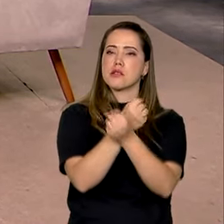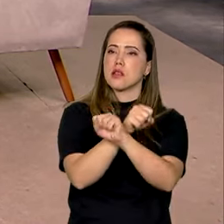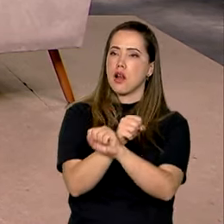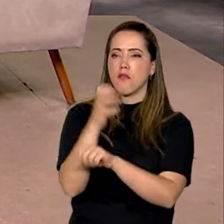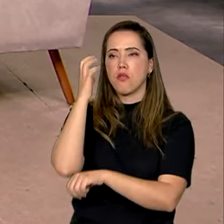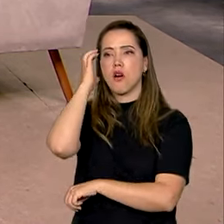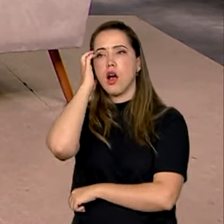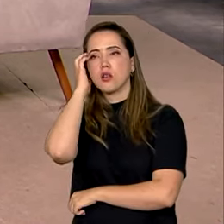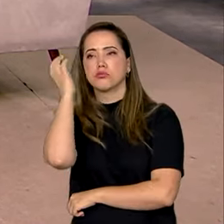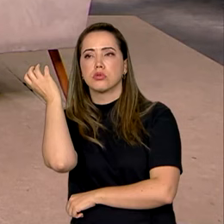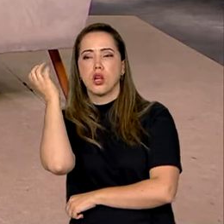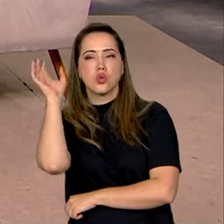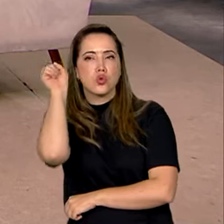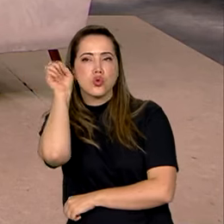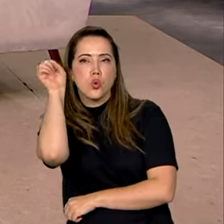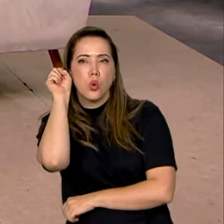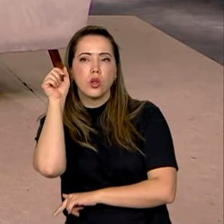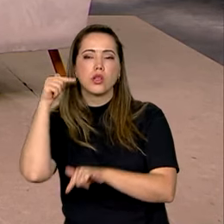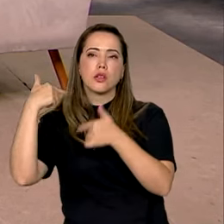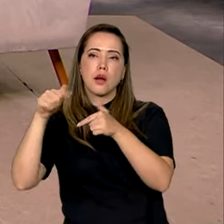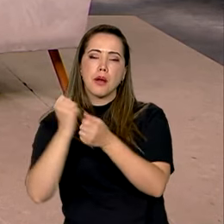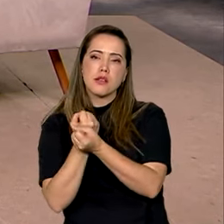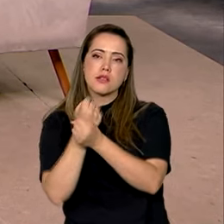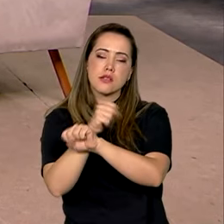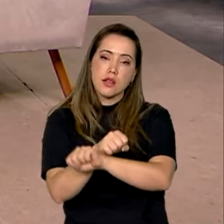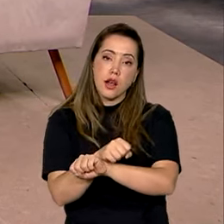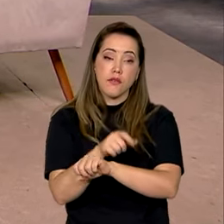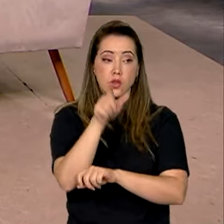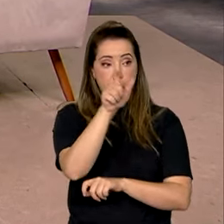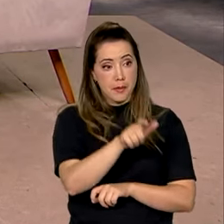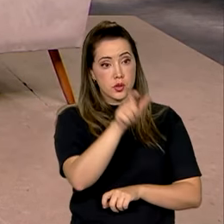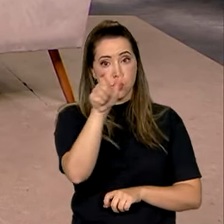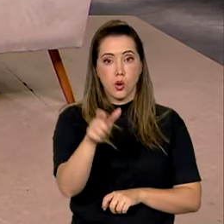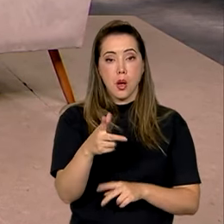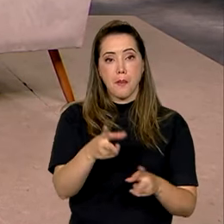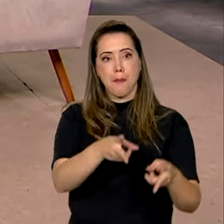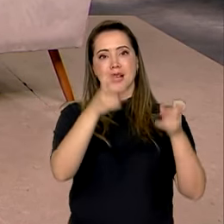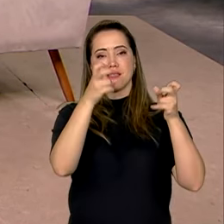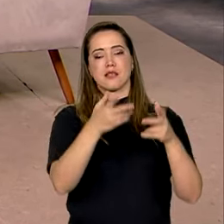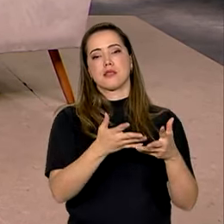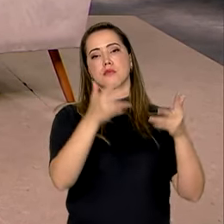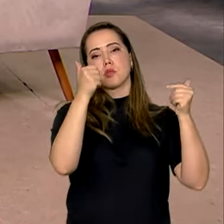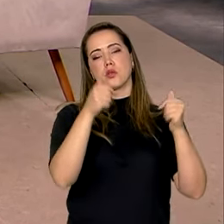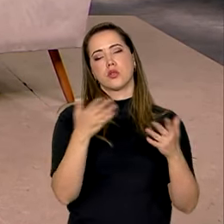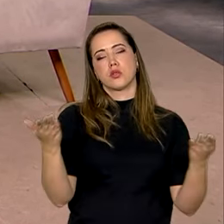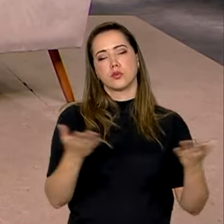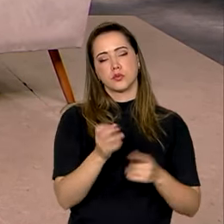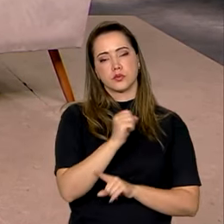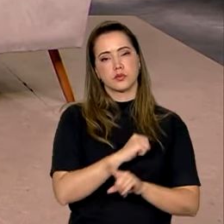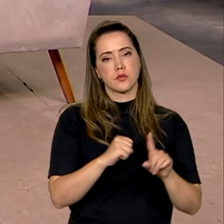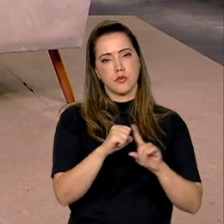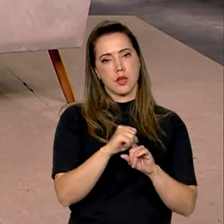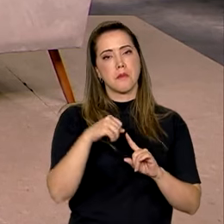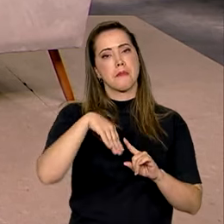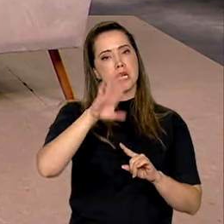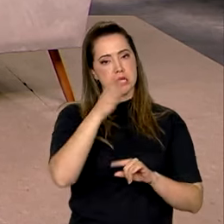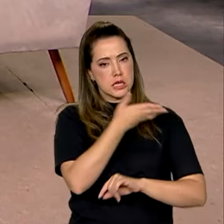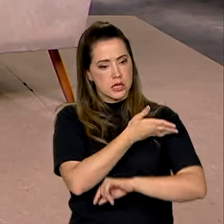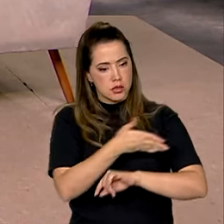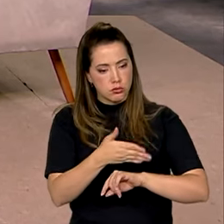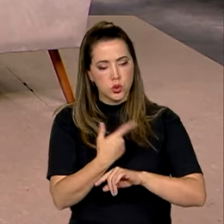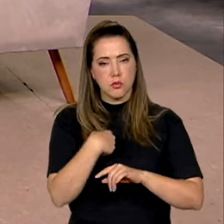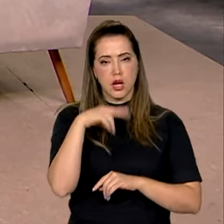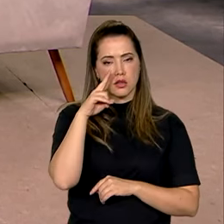seja, a sensibilização está chegando ao nível do cidadão. Exatamente. Hoje a gente tem uma sociedade que está cada vez mais educada